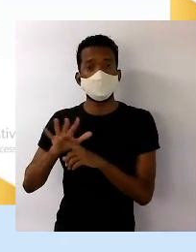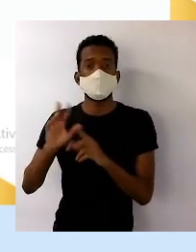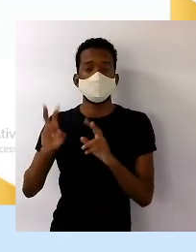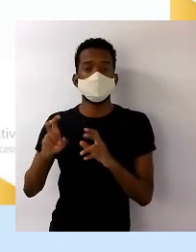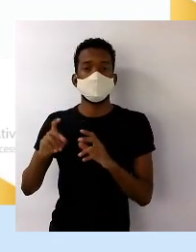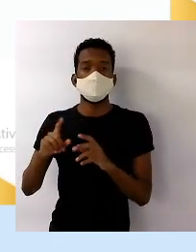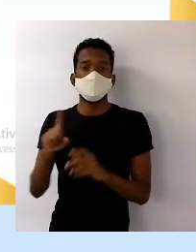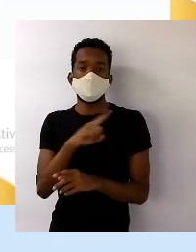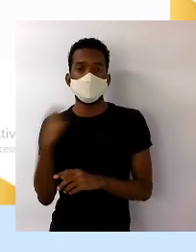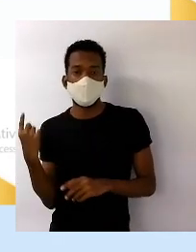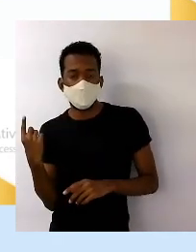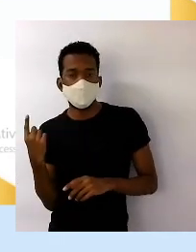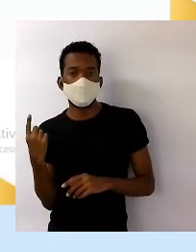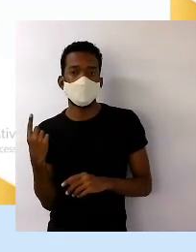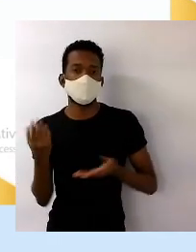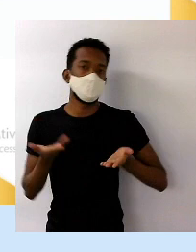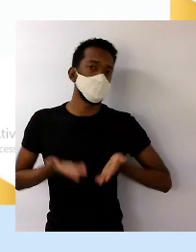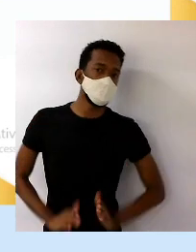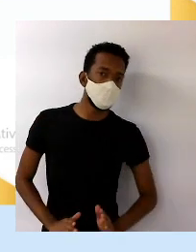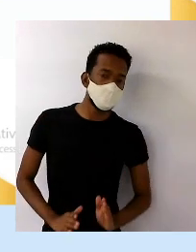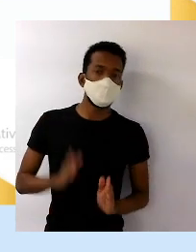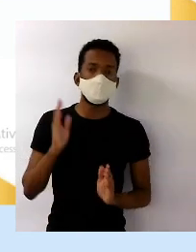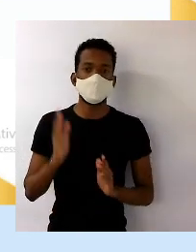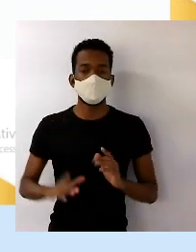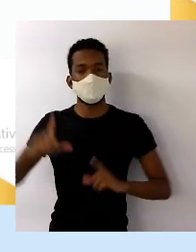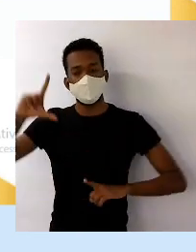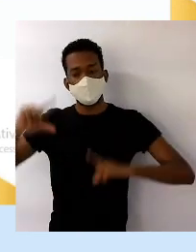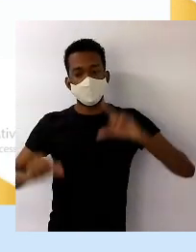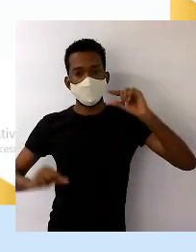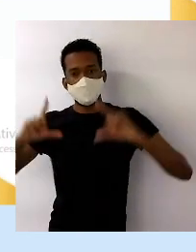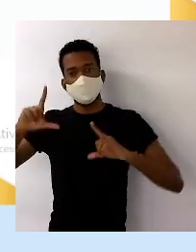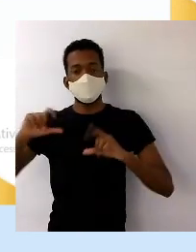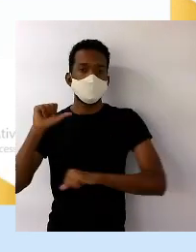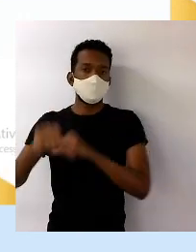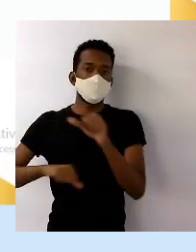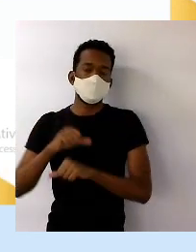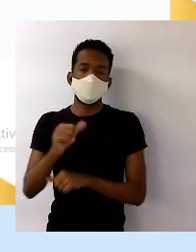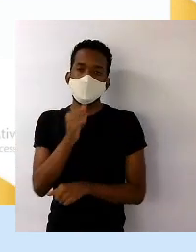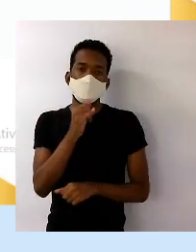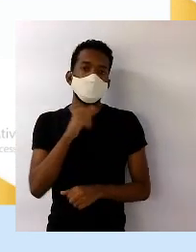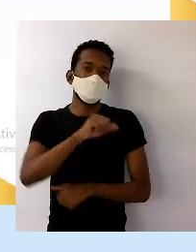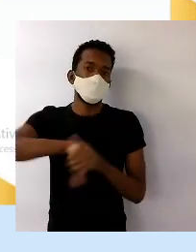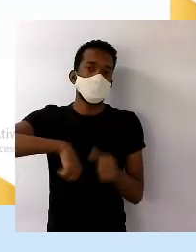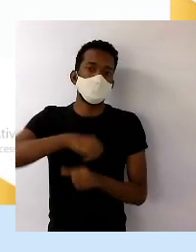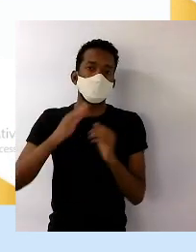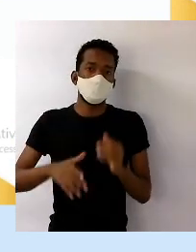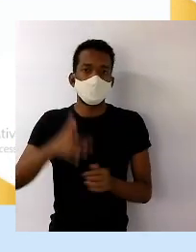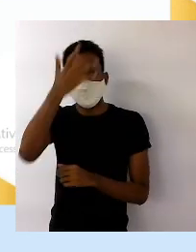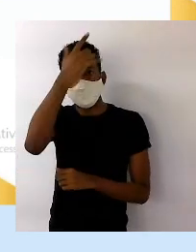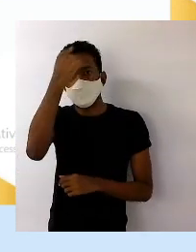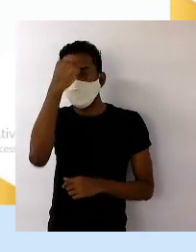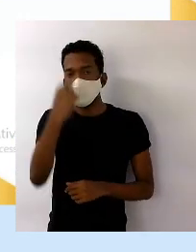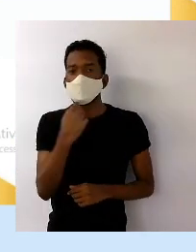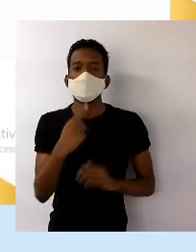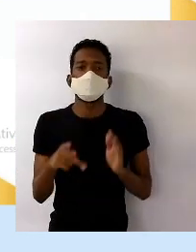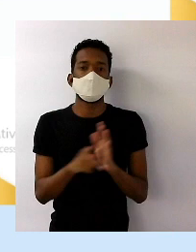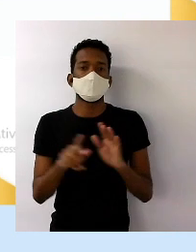natalidade. O que é isso? O Brasil veio, transição demográfica é quando a gente muda o nosso perfil